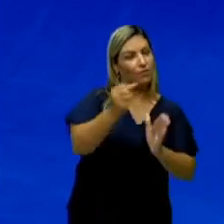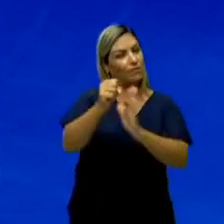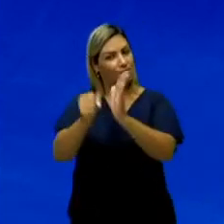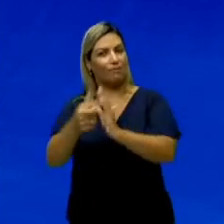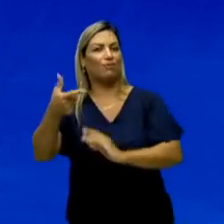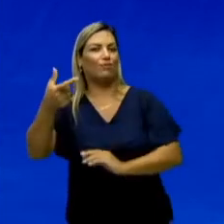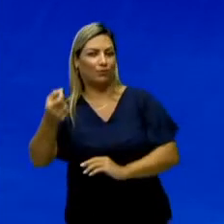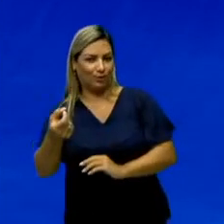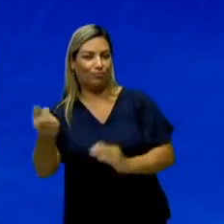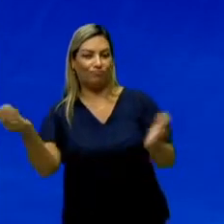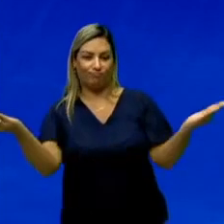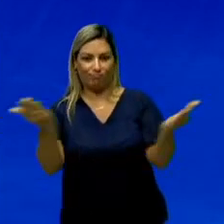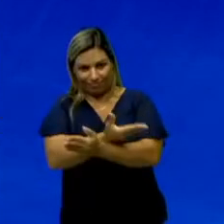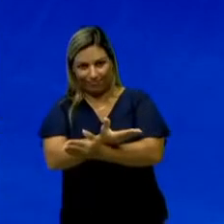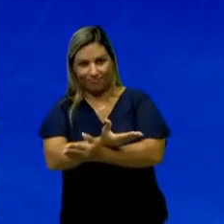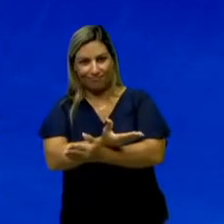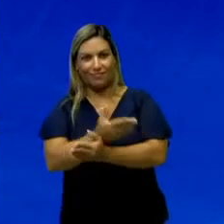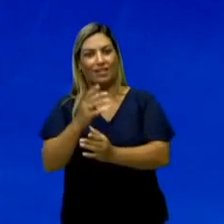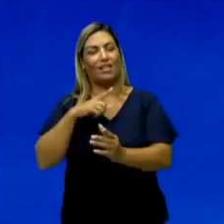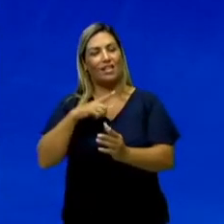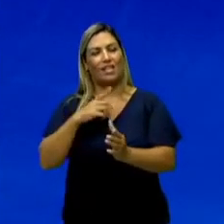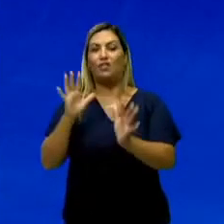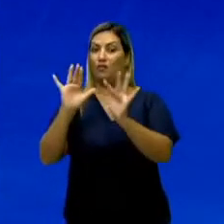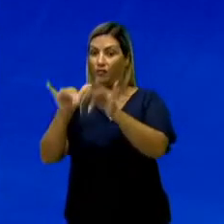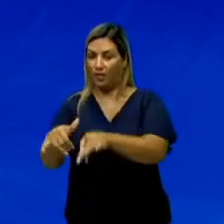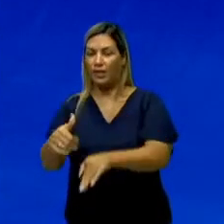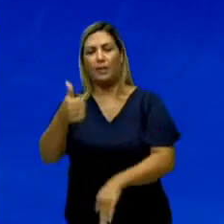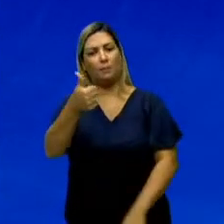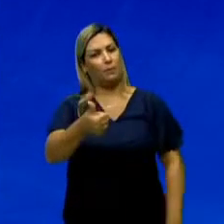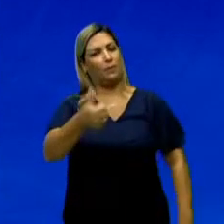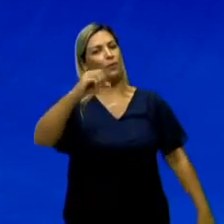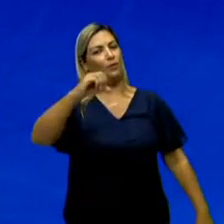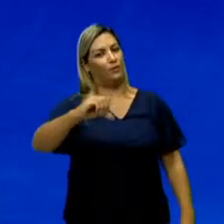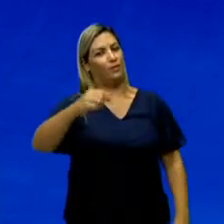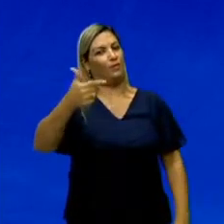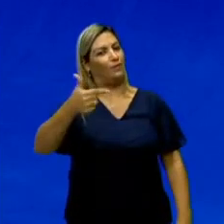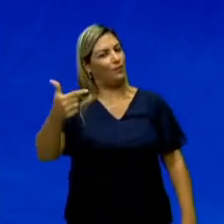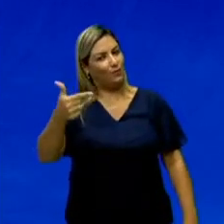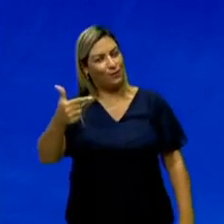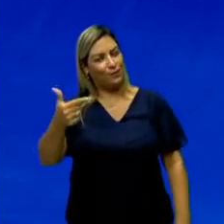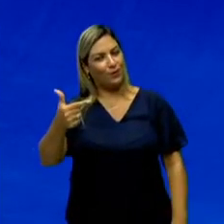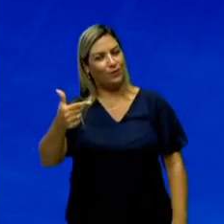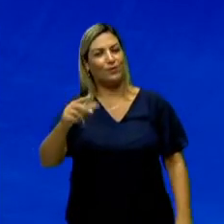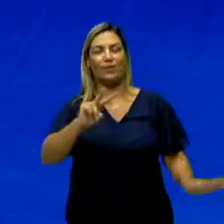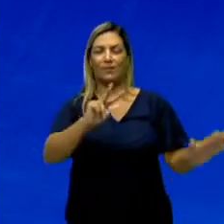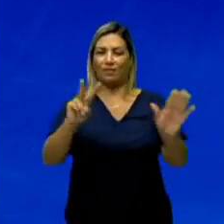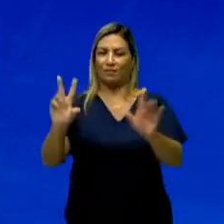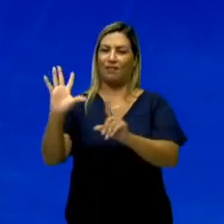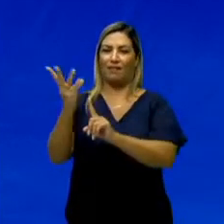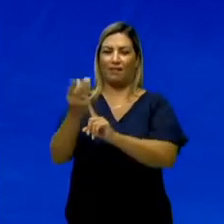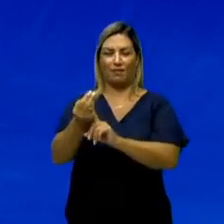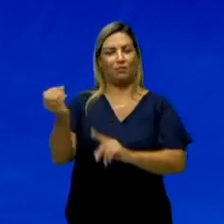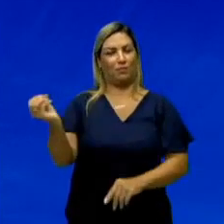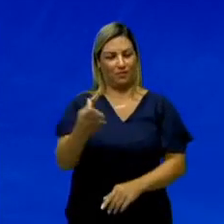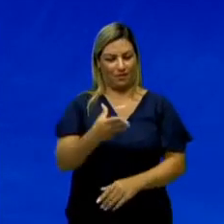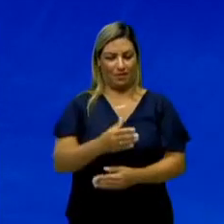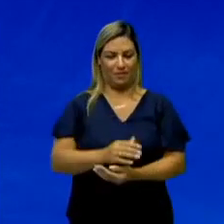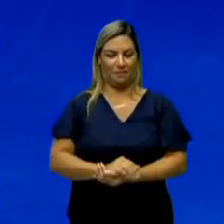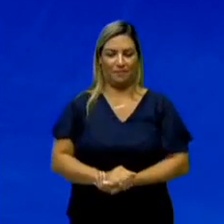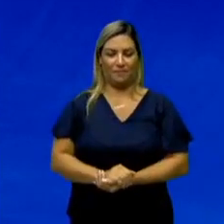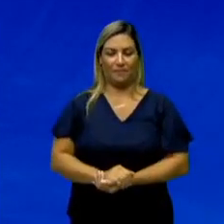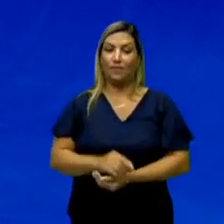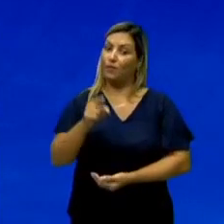para o século XX, e ele encerra em 1922 com a Semana de Arte Moderna.